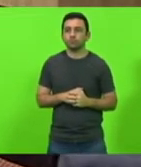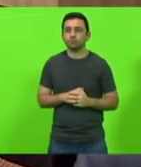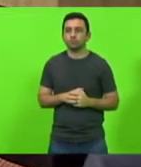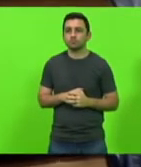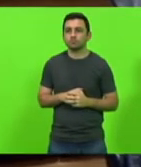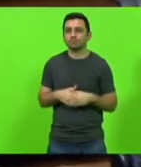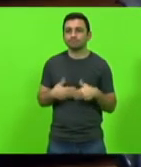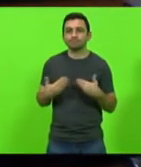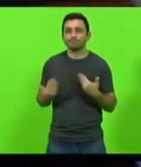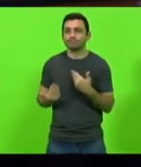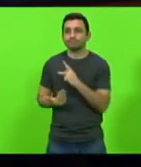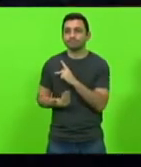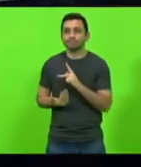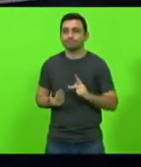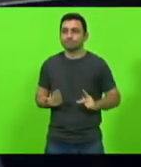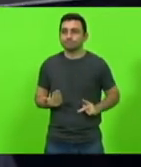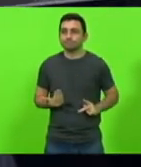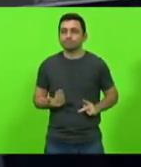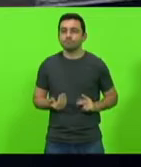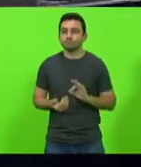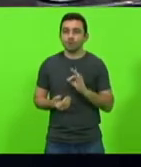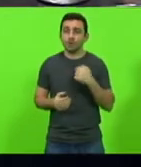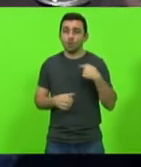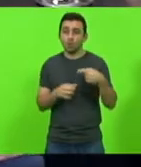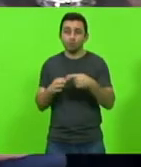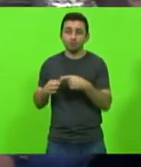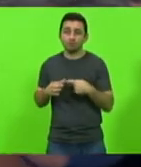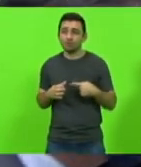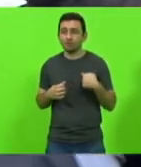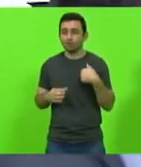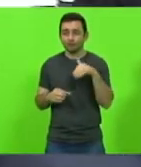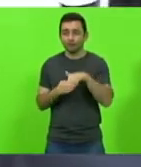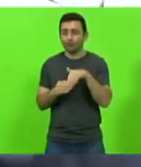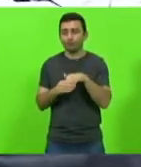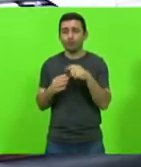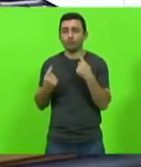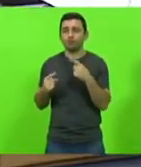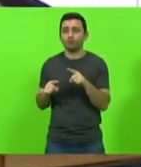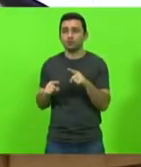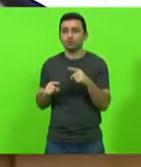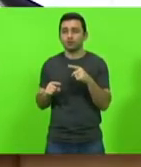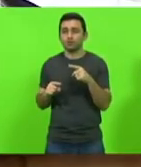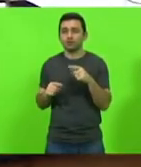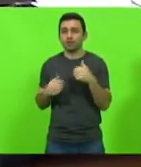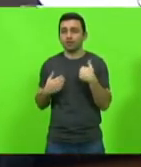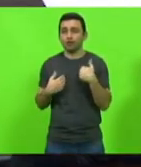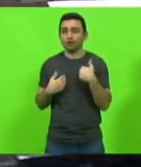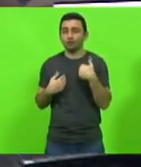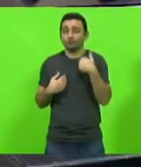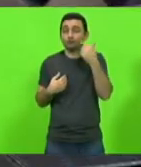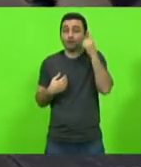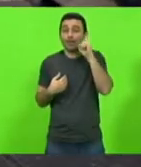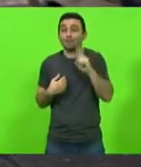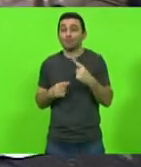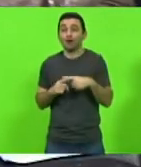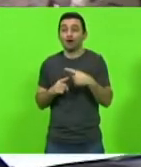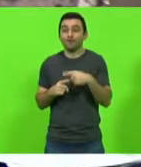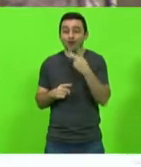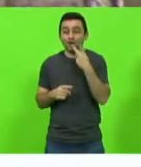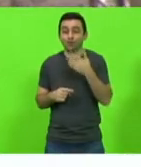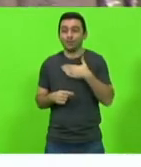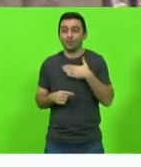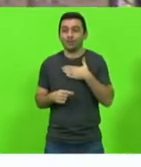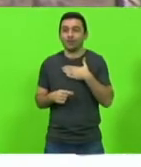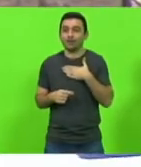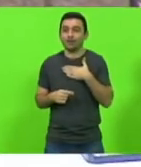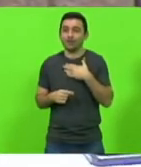eu nas comissões de mérito eu votei contrário não sei qual foi não sei porque fui citado aqui se eu apontei justamente